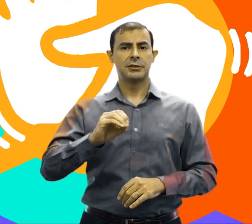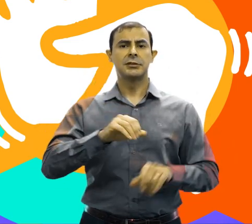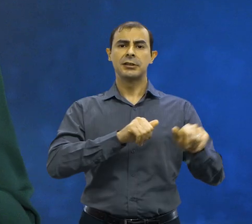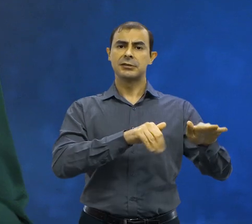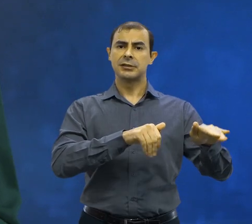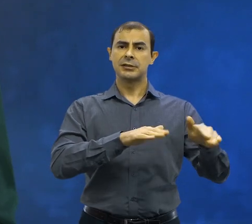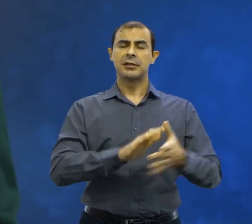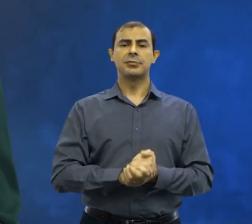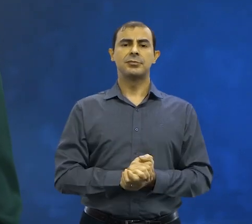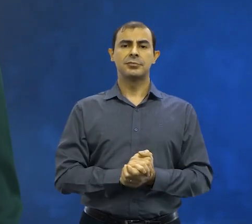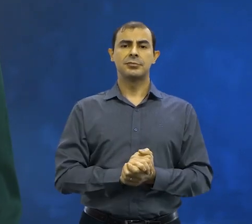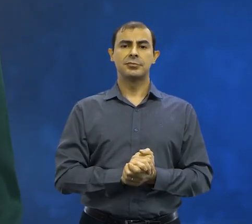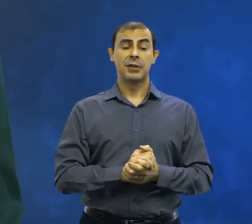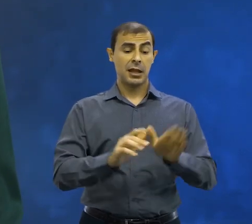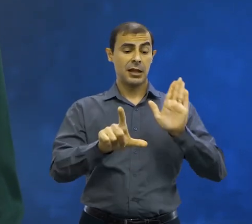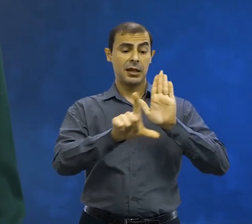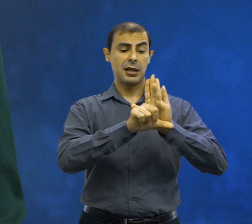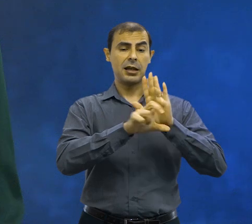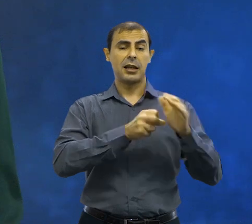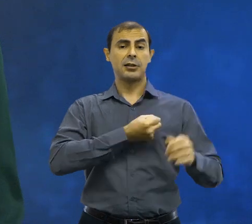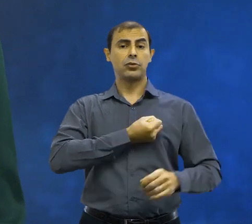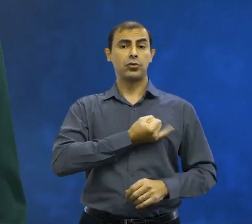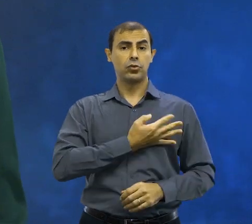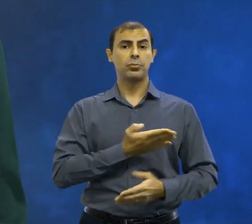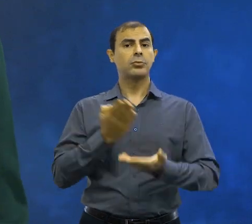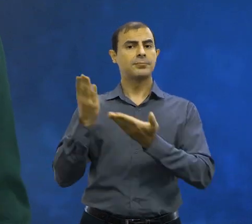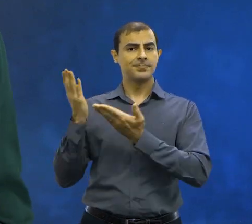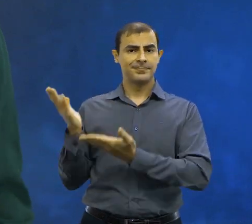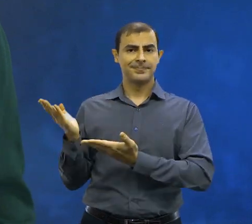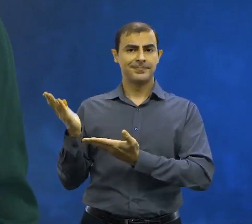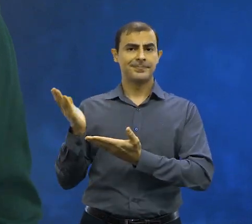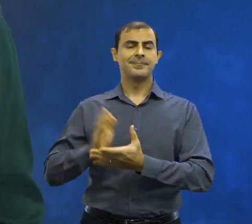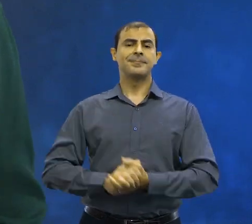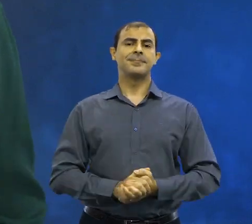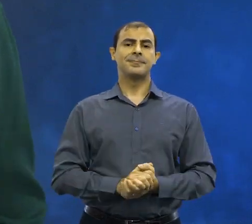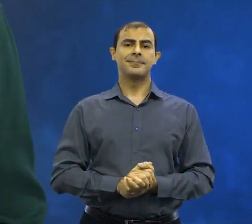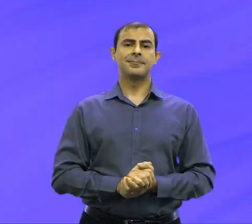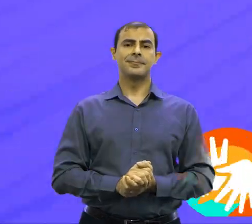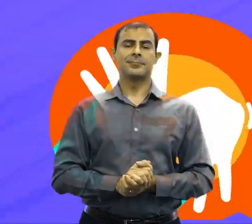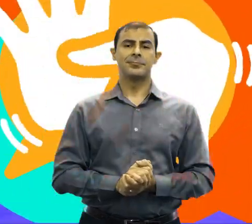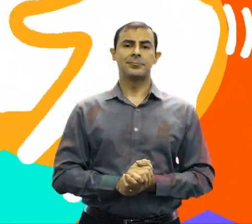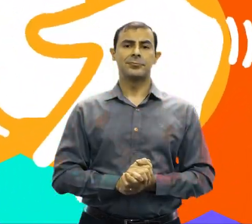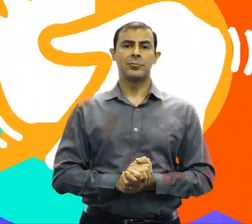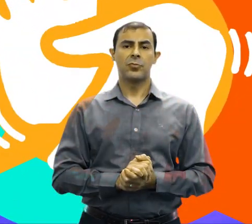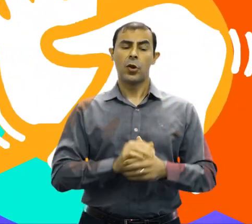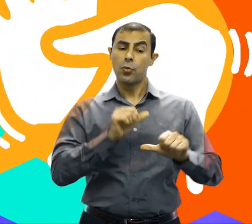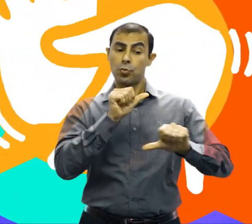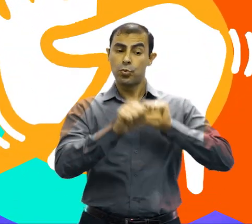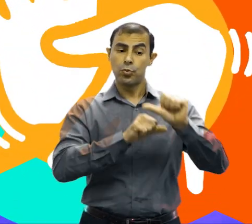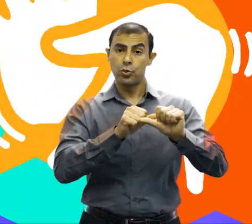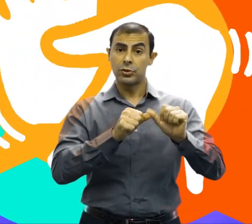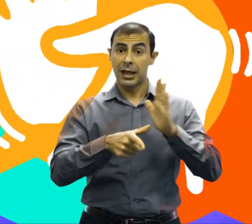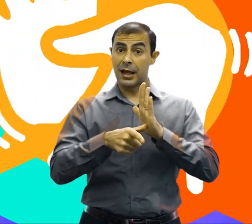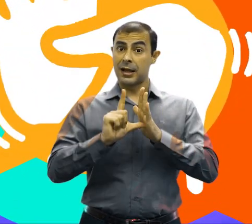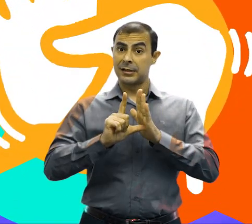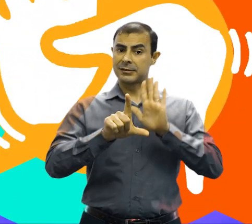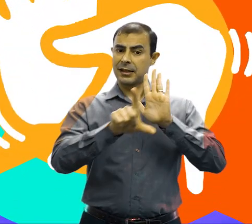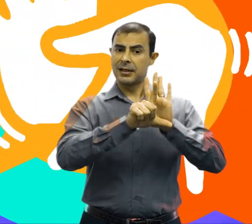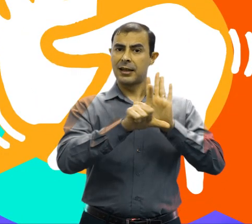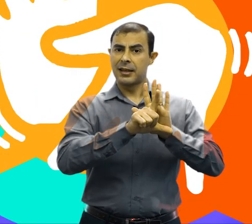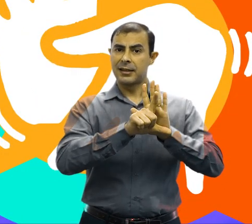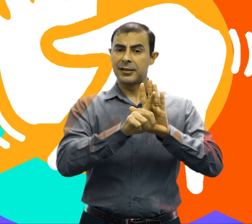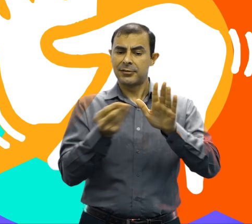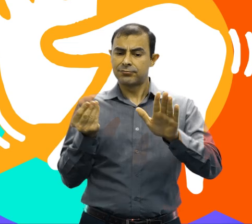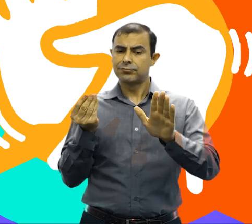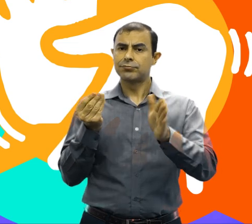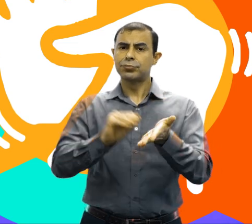setembro. Lei nº.952 de 2022, altera a lei anterior e